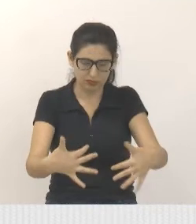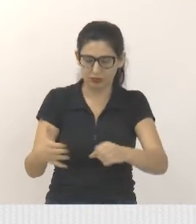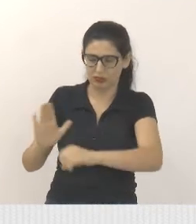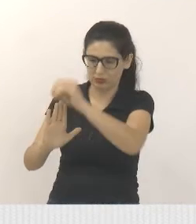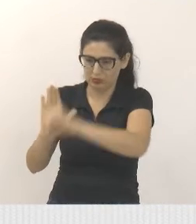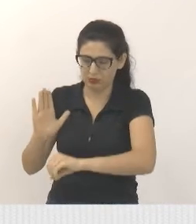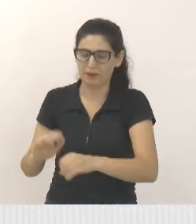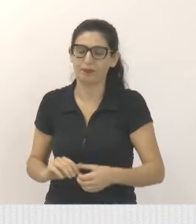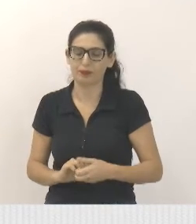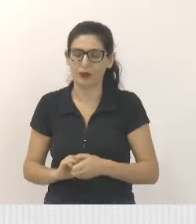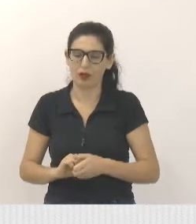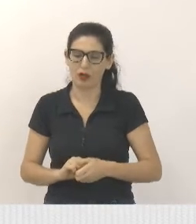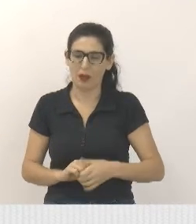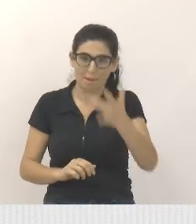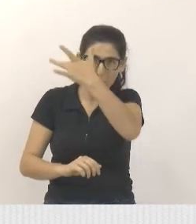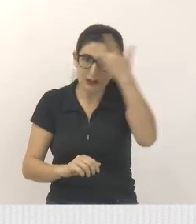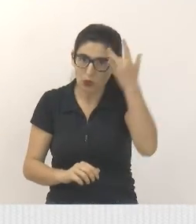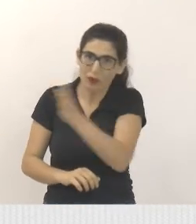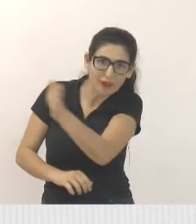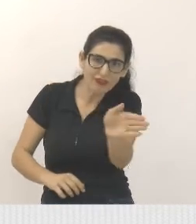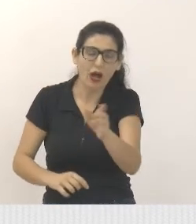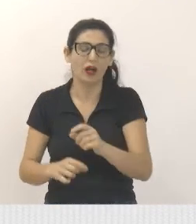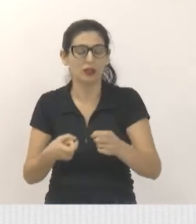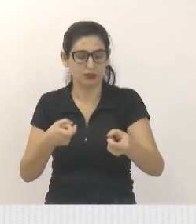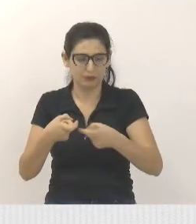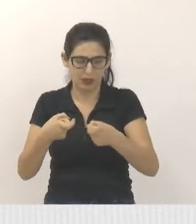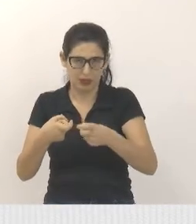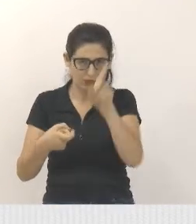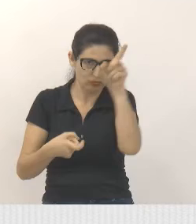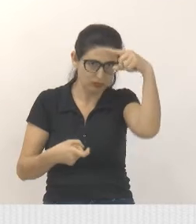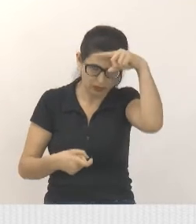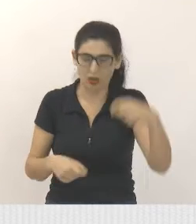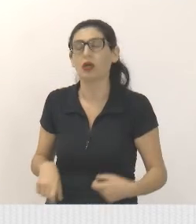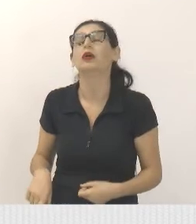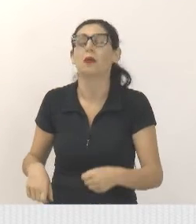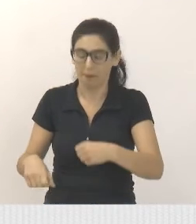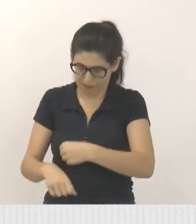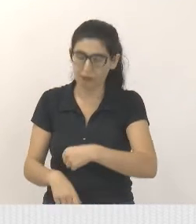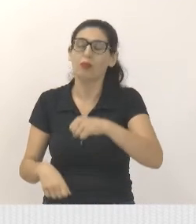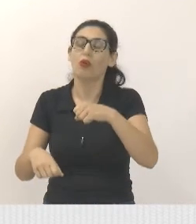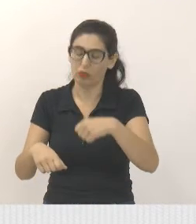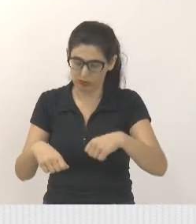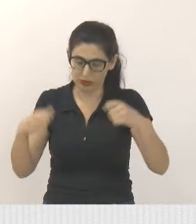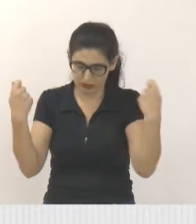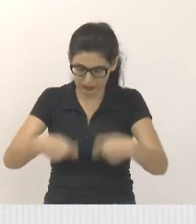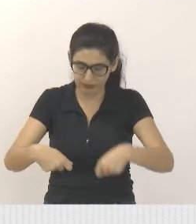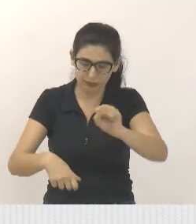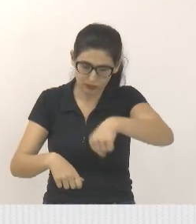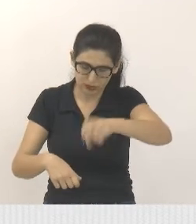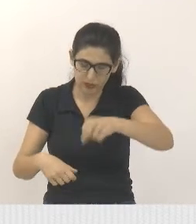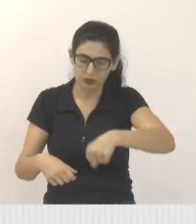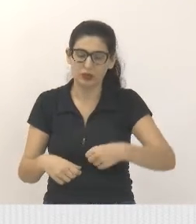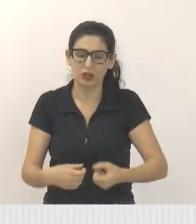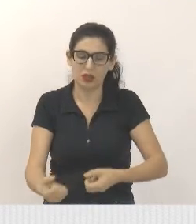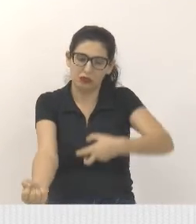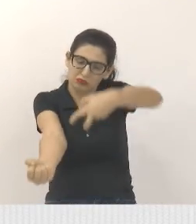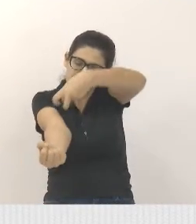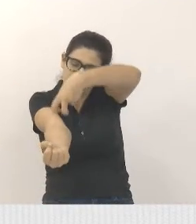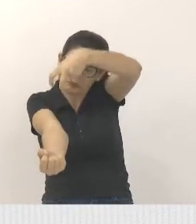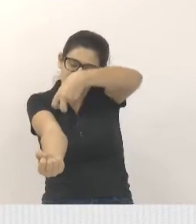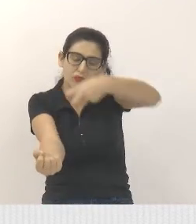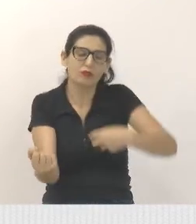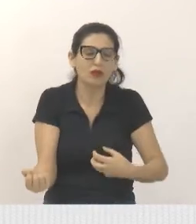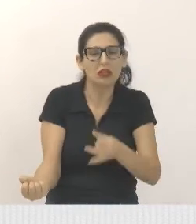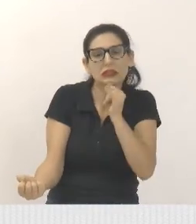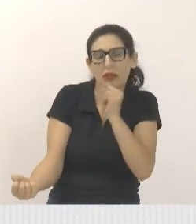O paciente tem a possibilidade de colher o material de exames onde achar mais conveniente.